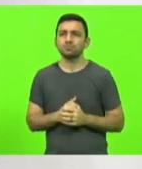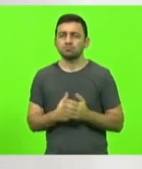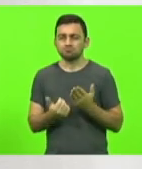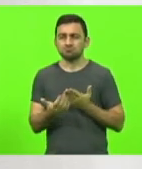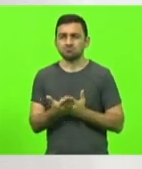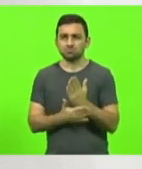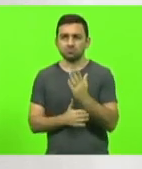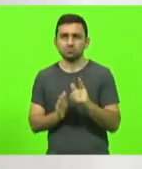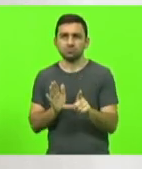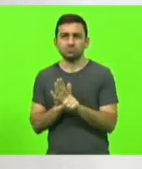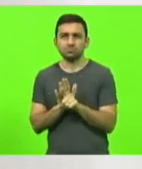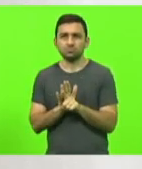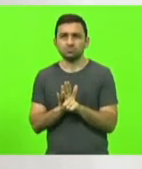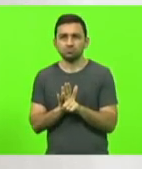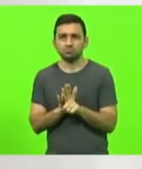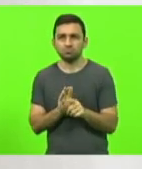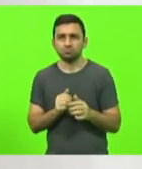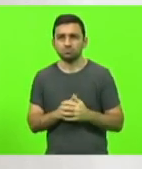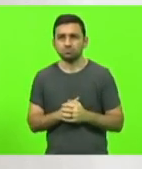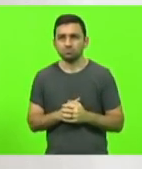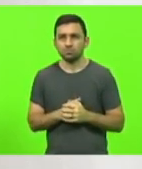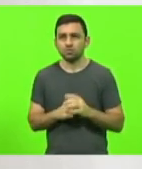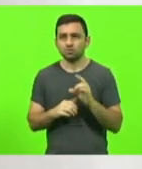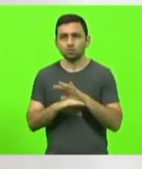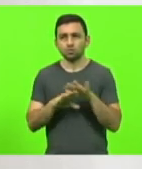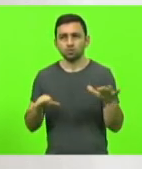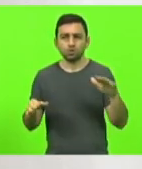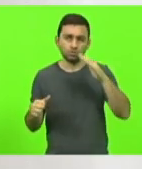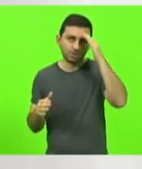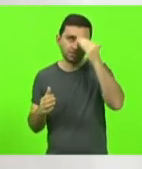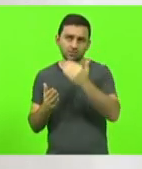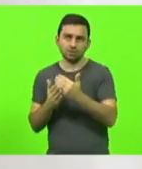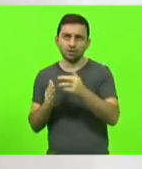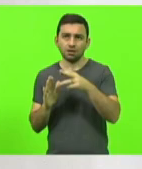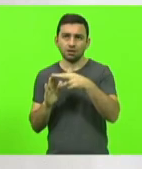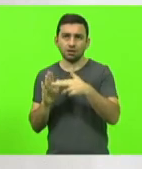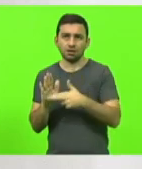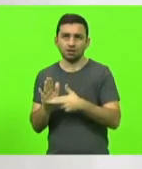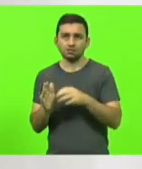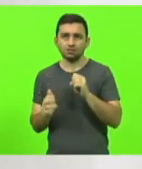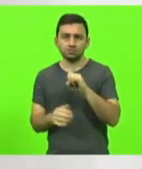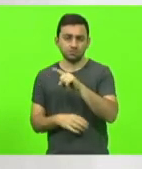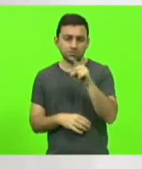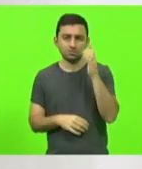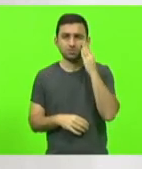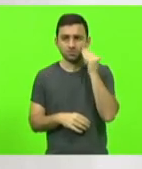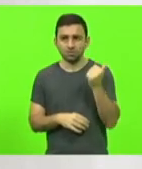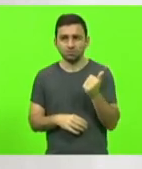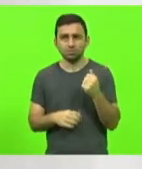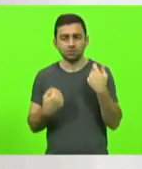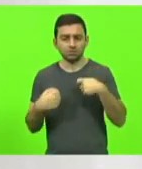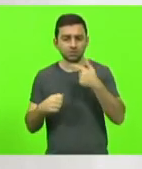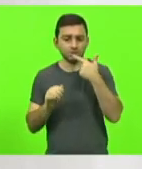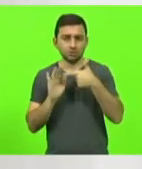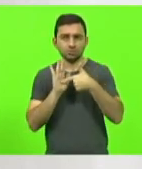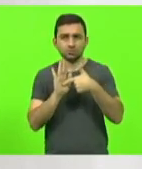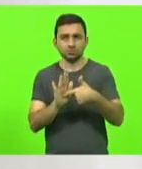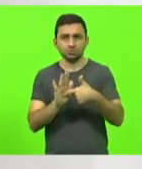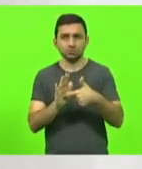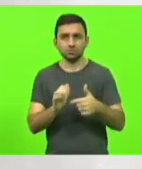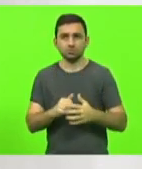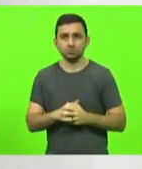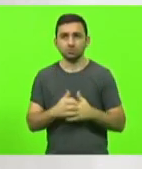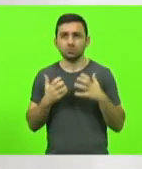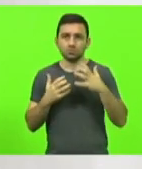essa lei aqui e basta aplicá-la. Se você tiver conhecimento de maltrato, denuncie. É isso, presidente. Quero